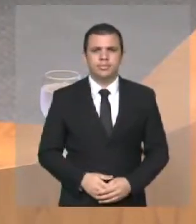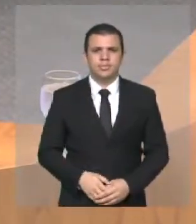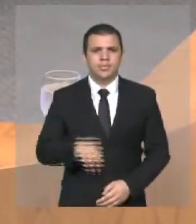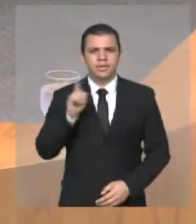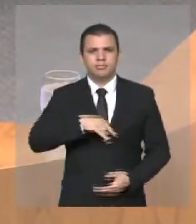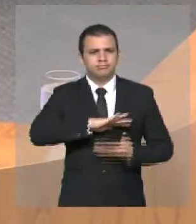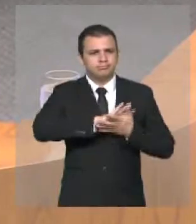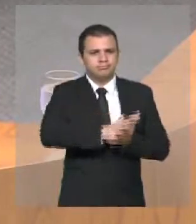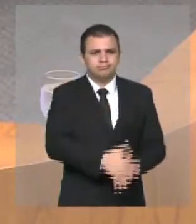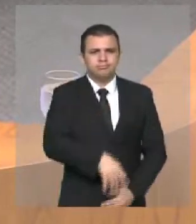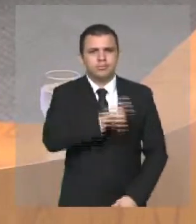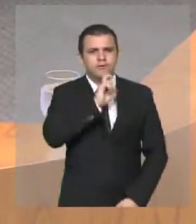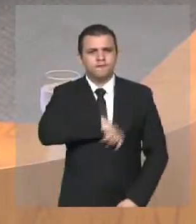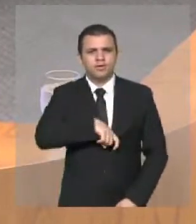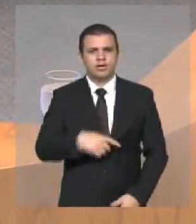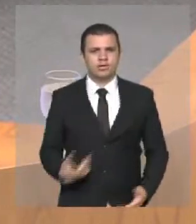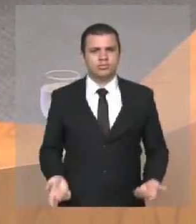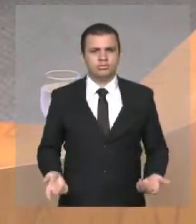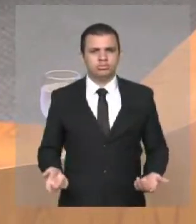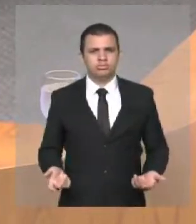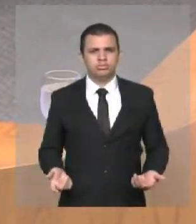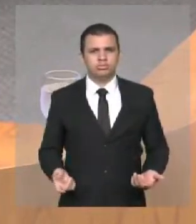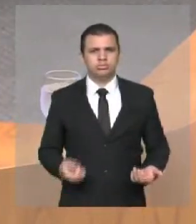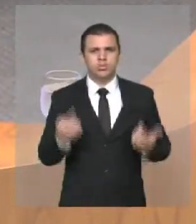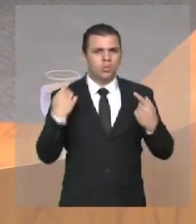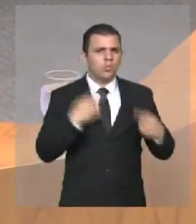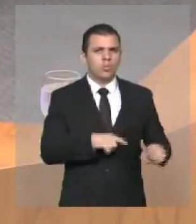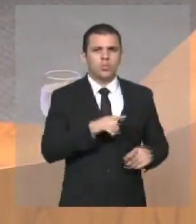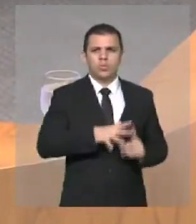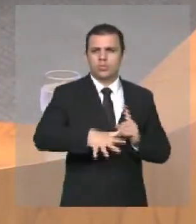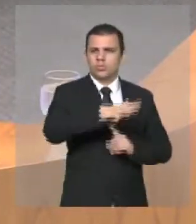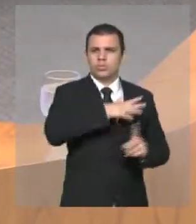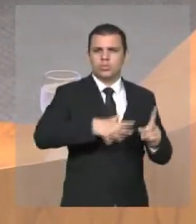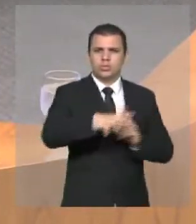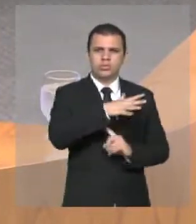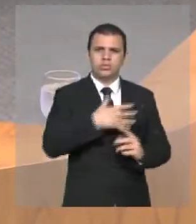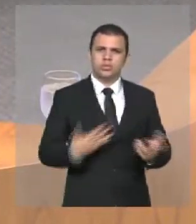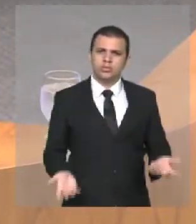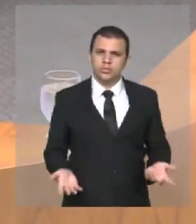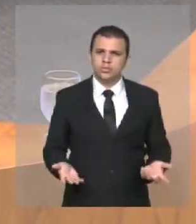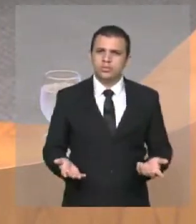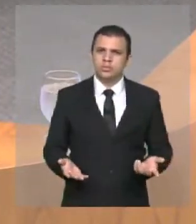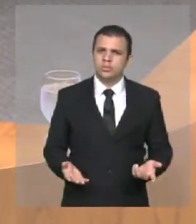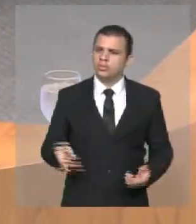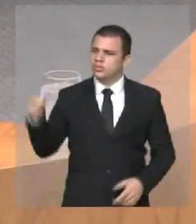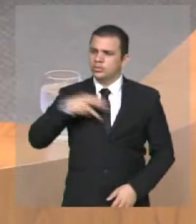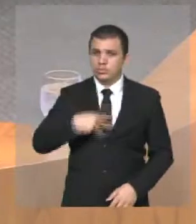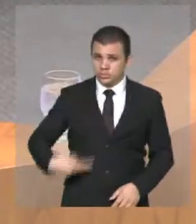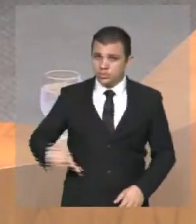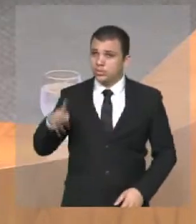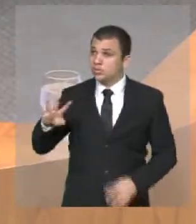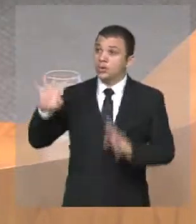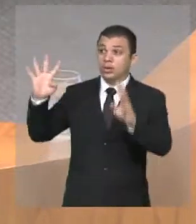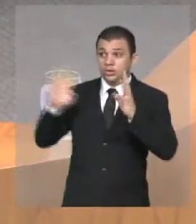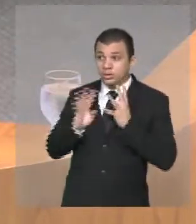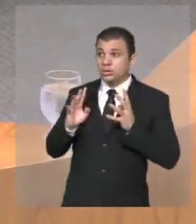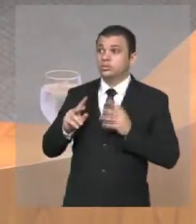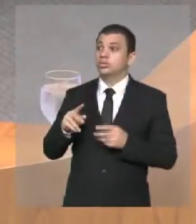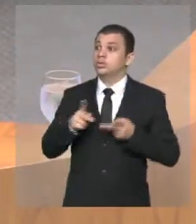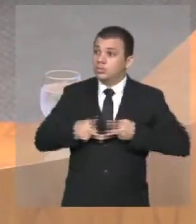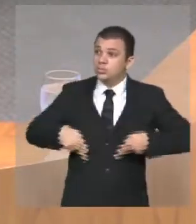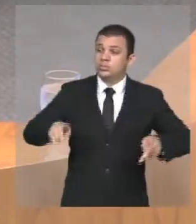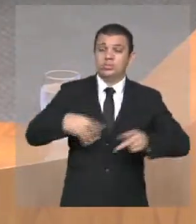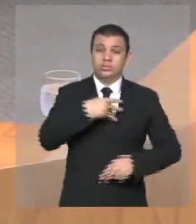perverso com o meio ambiente. Atenção, Ministério Público, atenção, promotor do